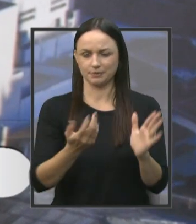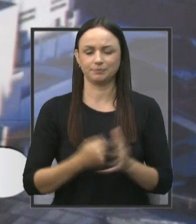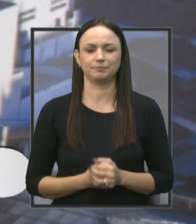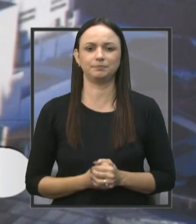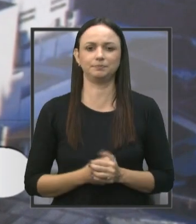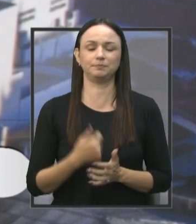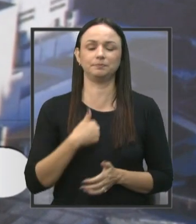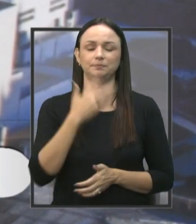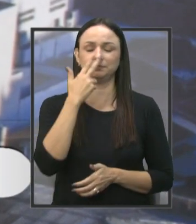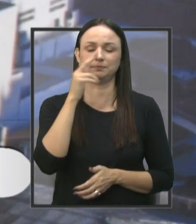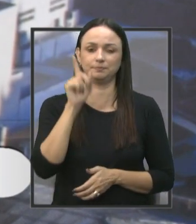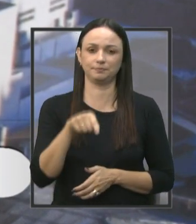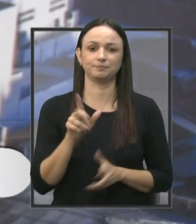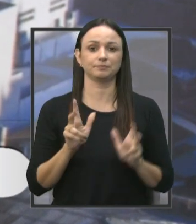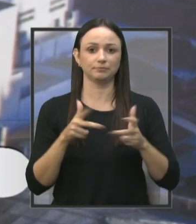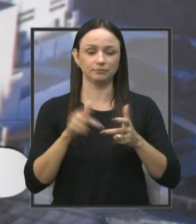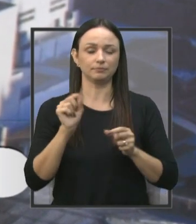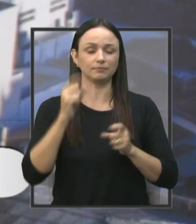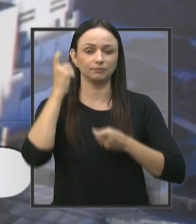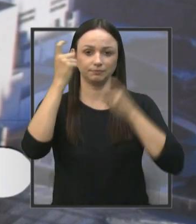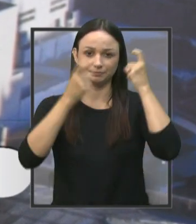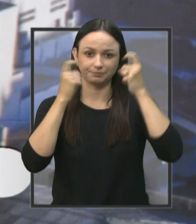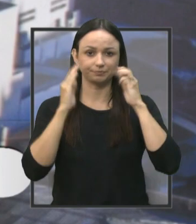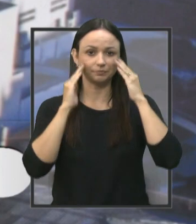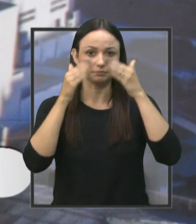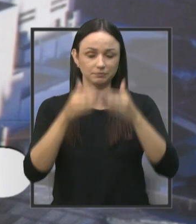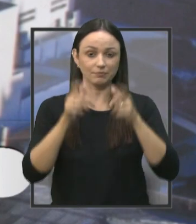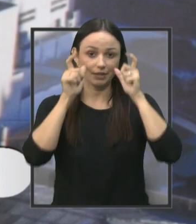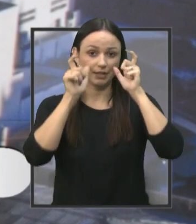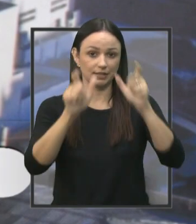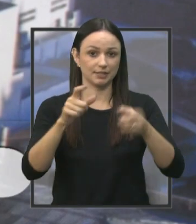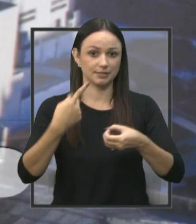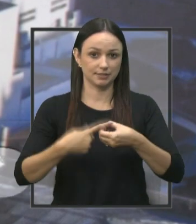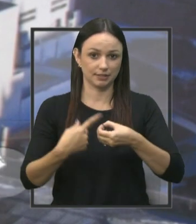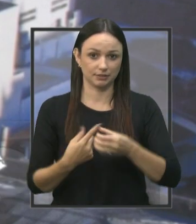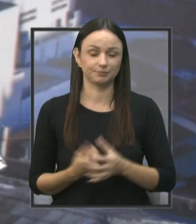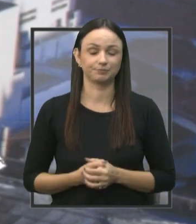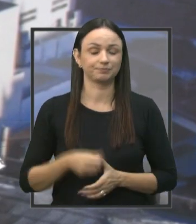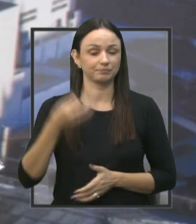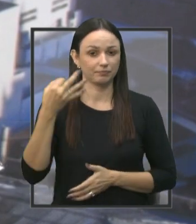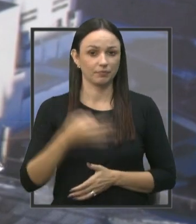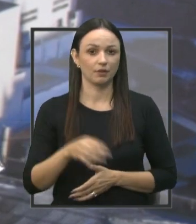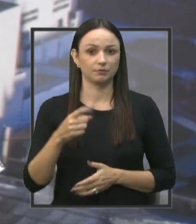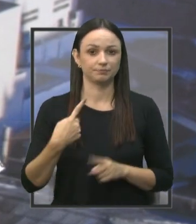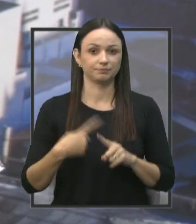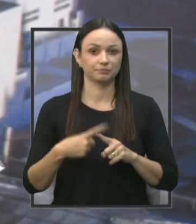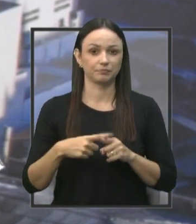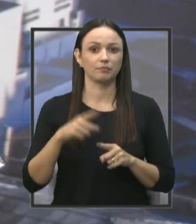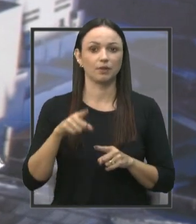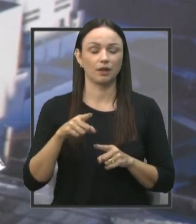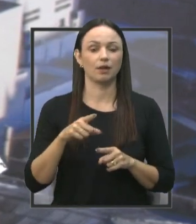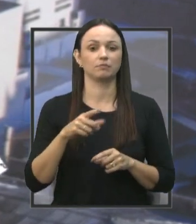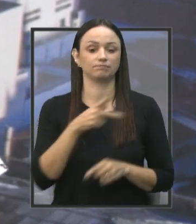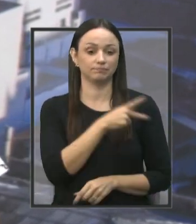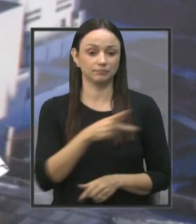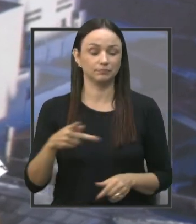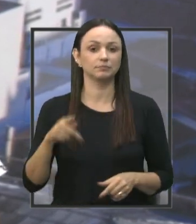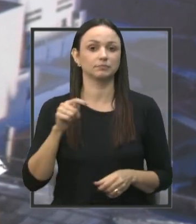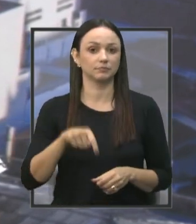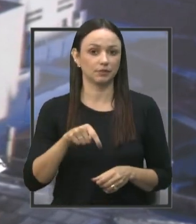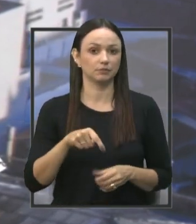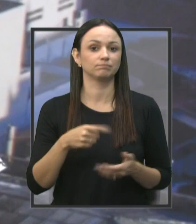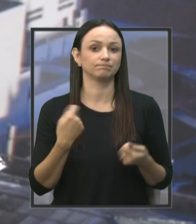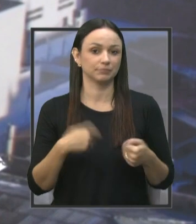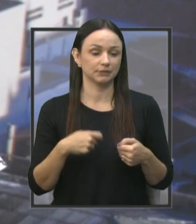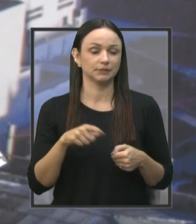Eu acho que isso tem que ser uma Câmara preocupada e voltada para os interesses da cidade, certo? Isso depende muito da presidência, do